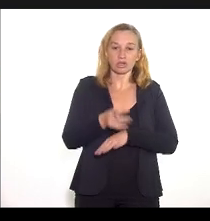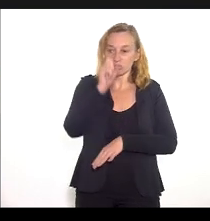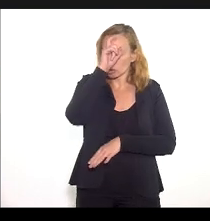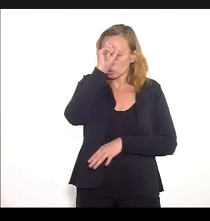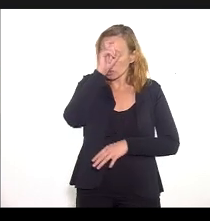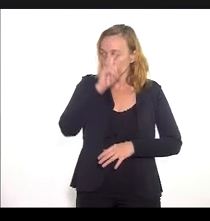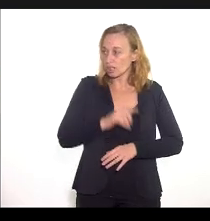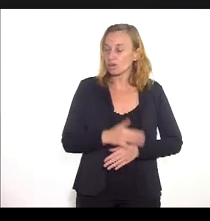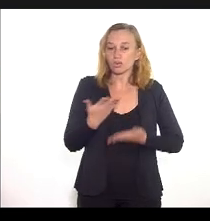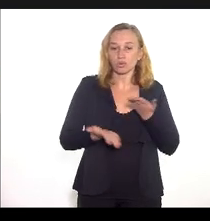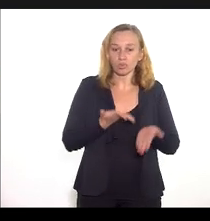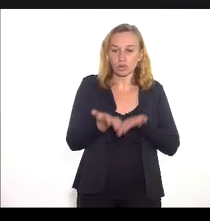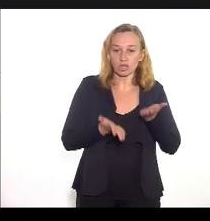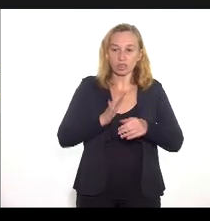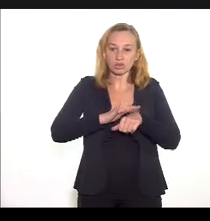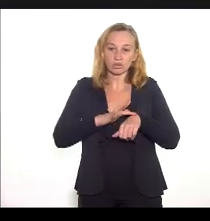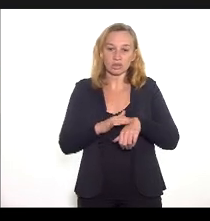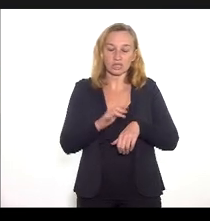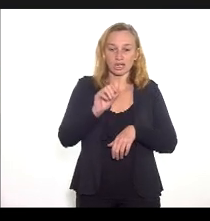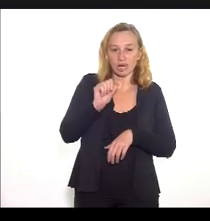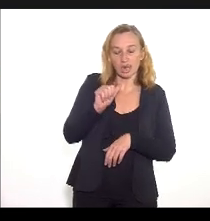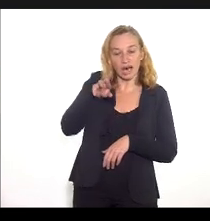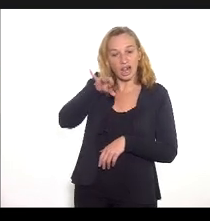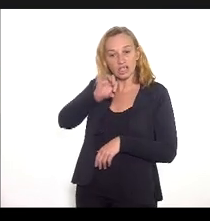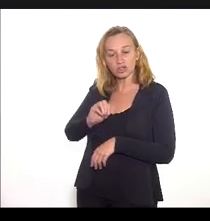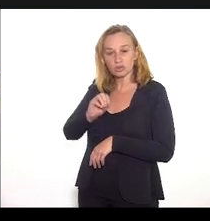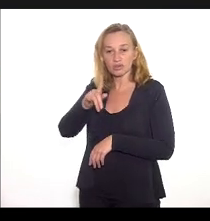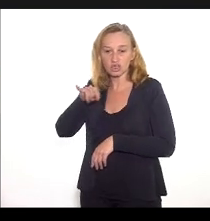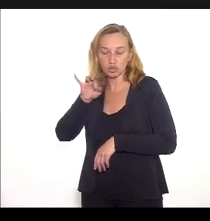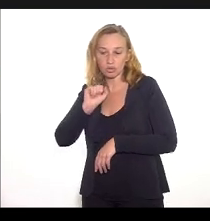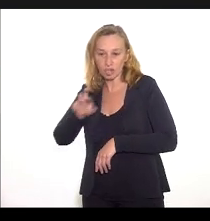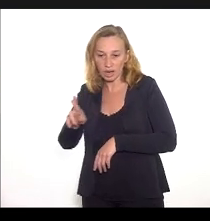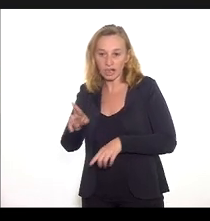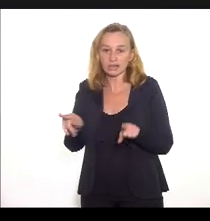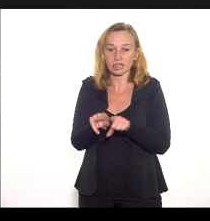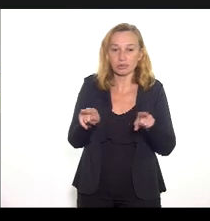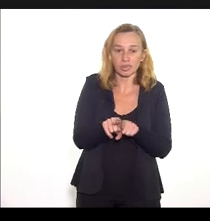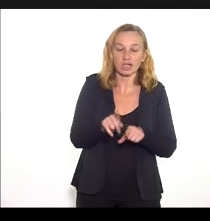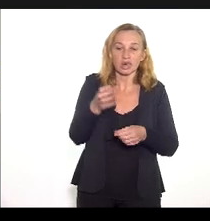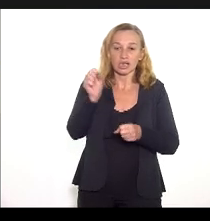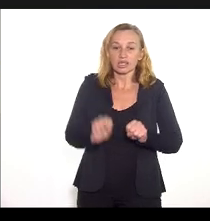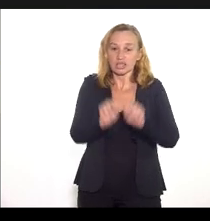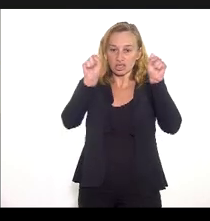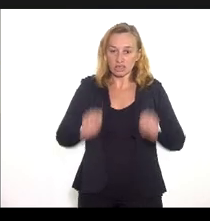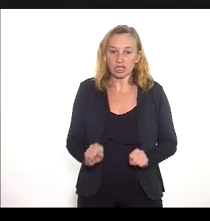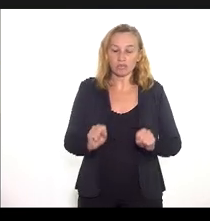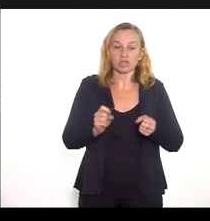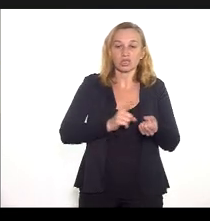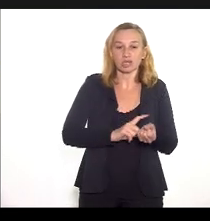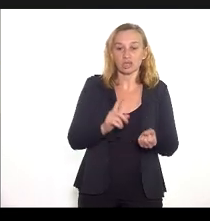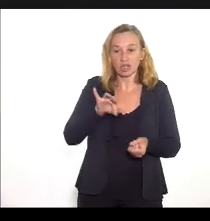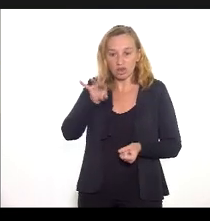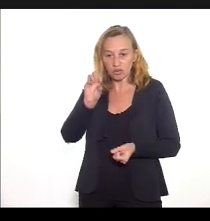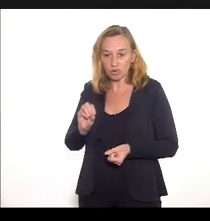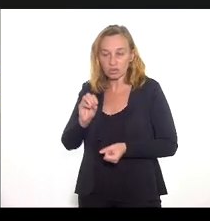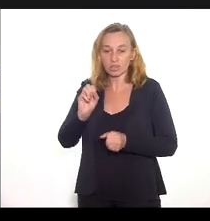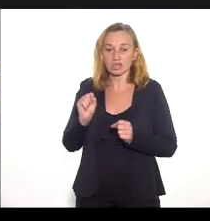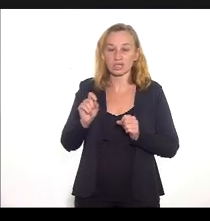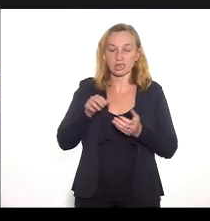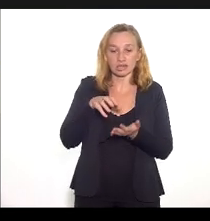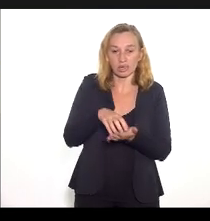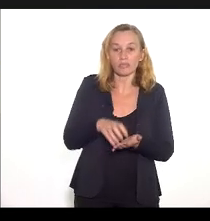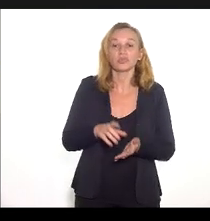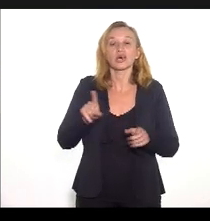tratamento de doenças cardiovasculares e para doenças do sistema nervoso central e periférico. Também